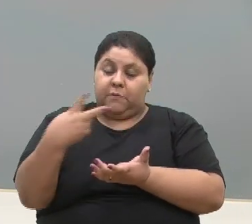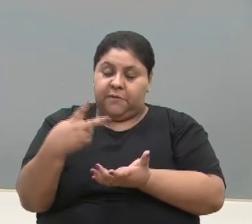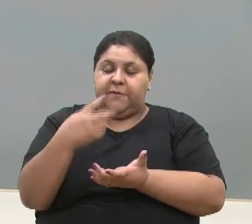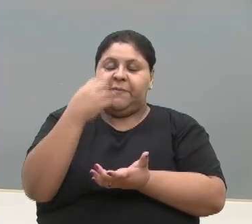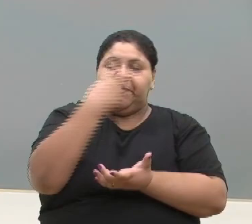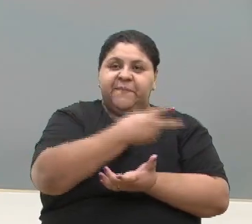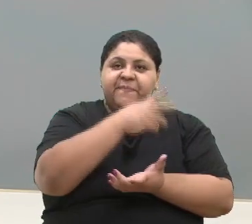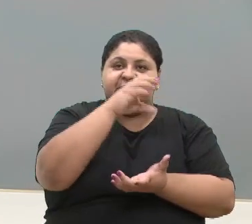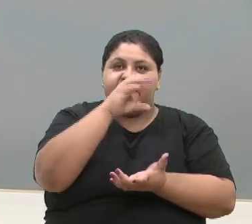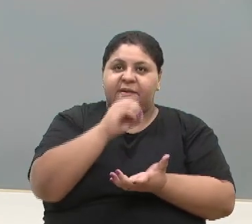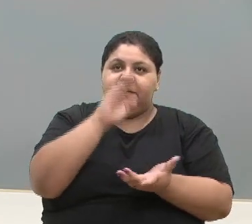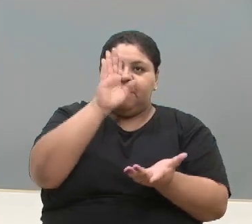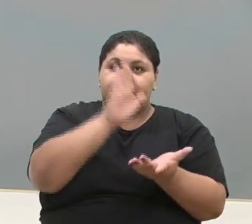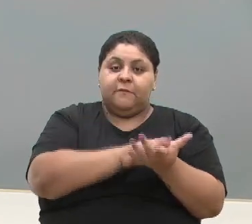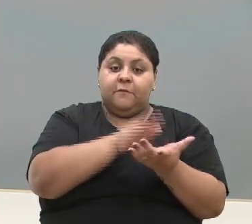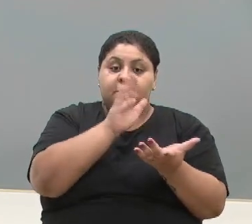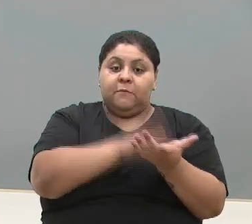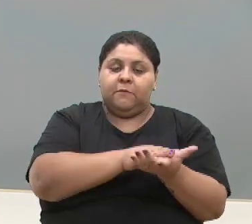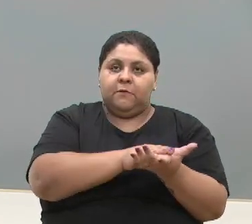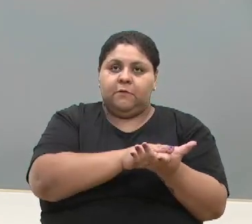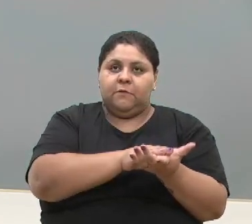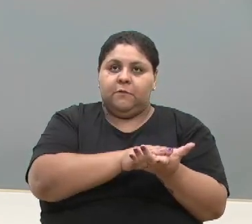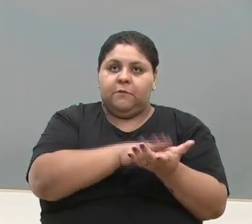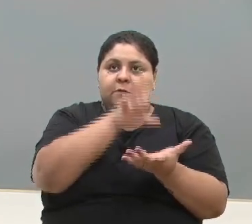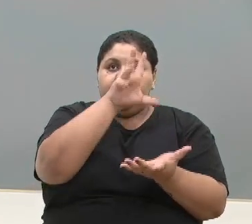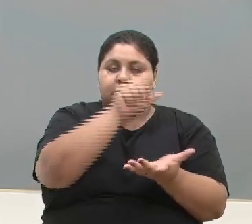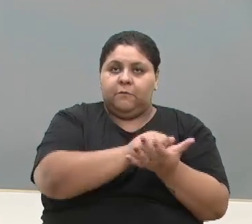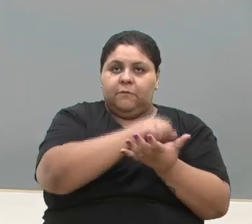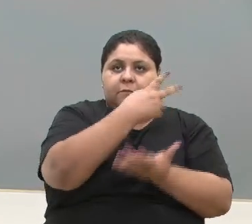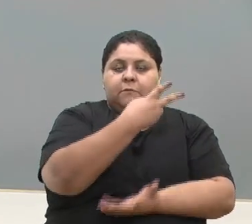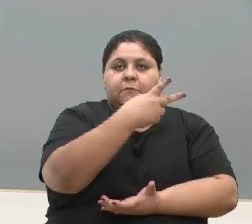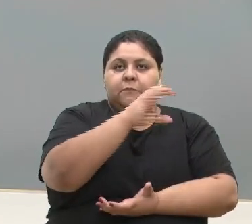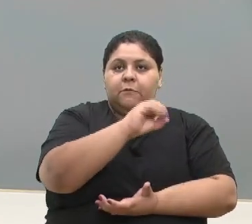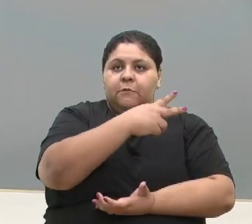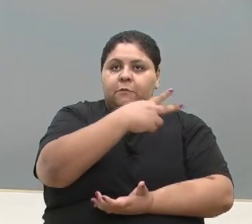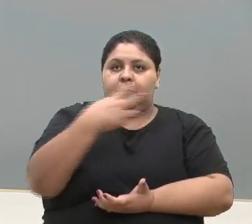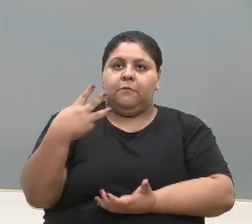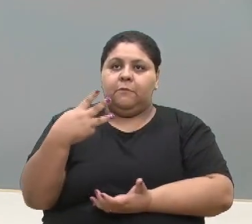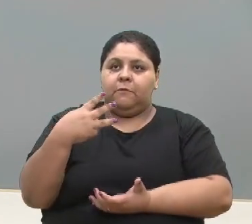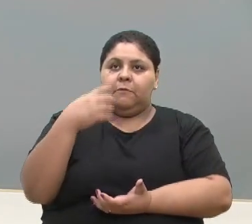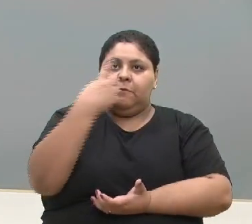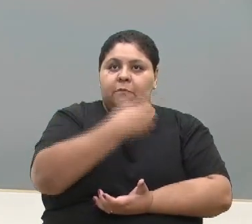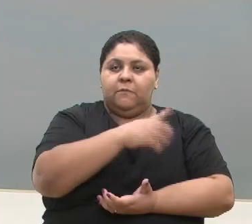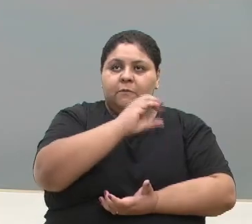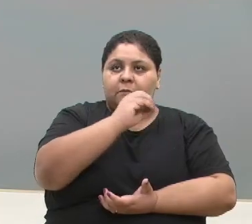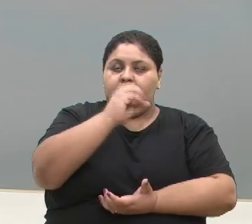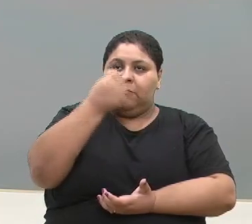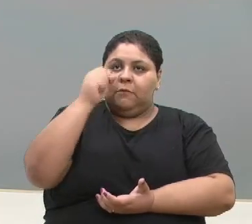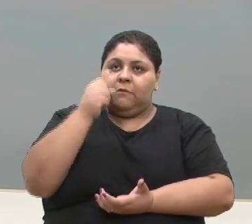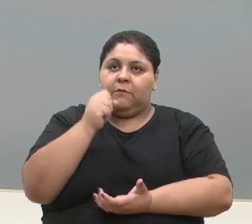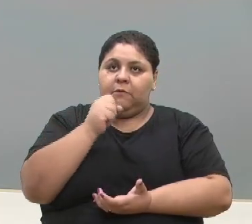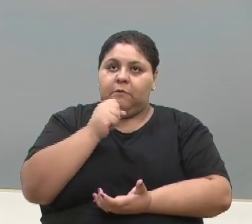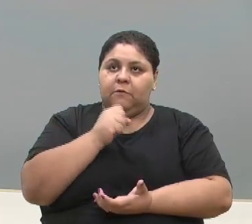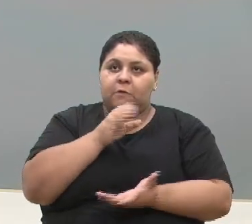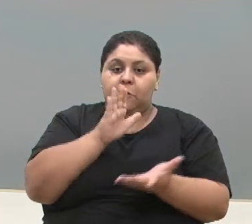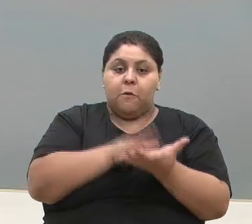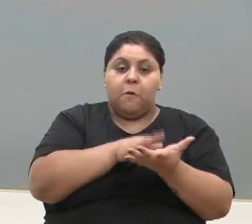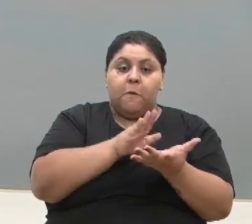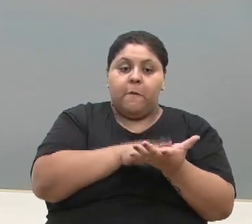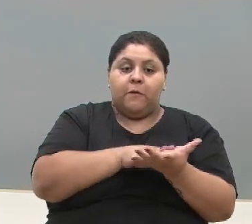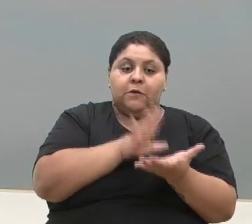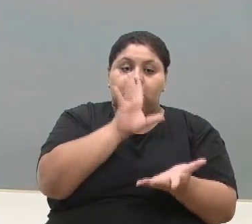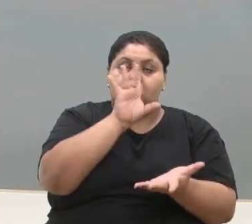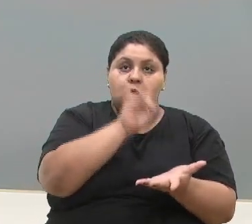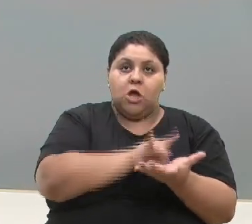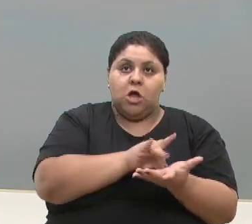20 propostas cadastradas. Em 2023, 108 propostas cadastradas, quando